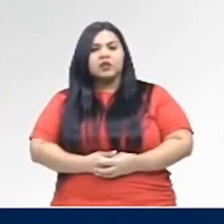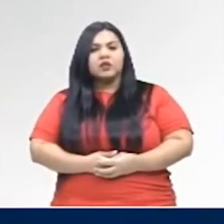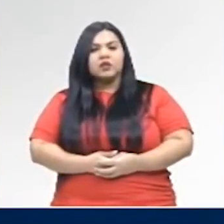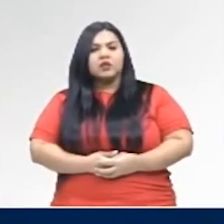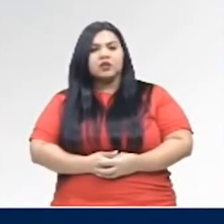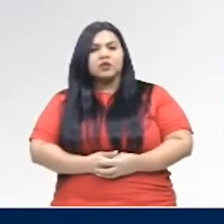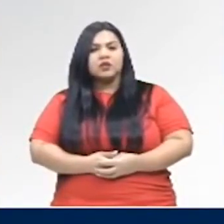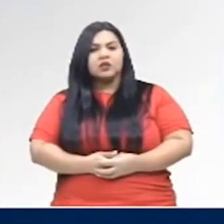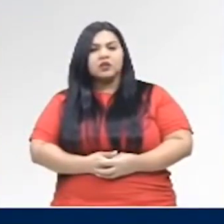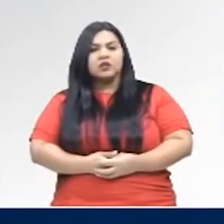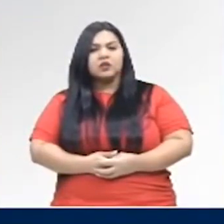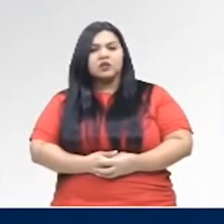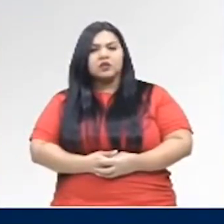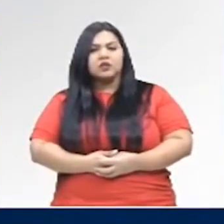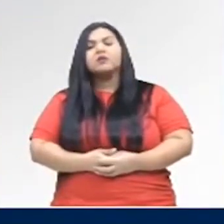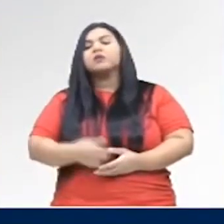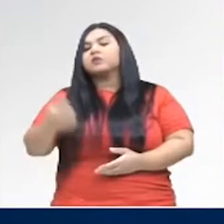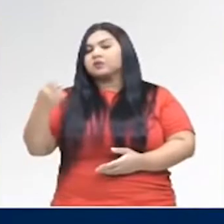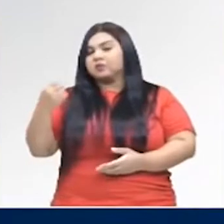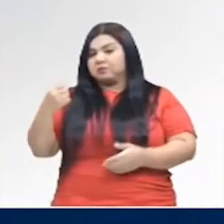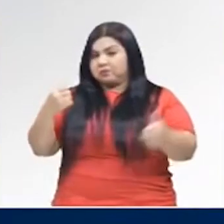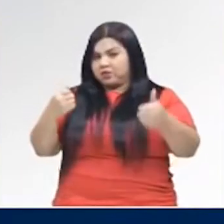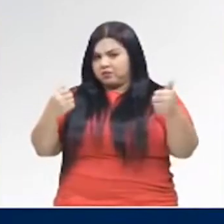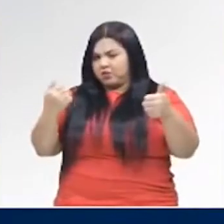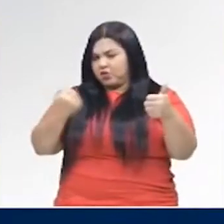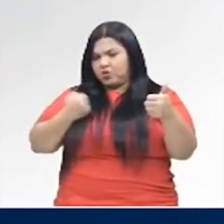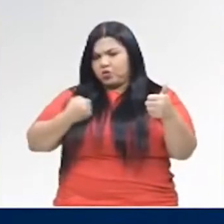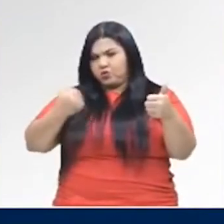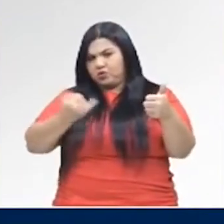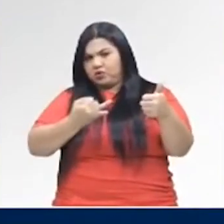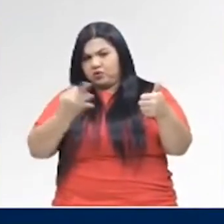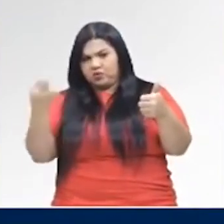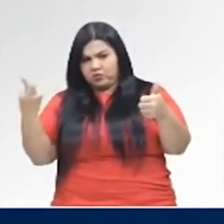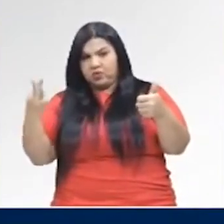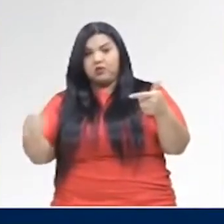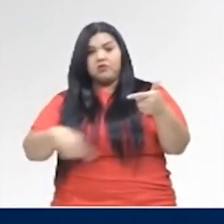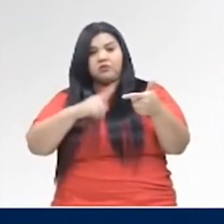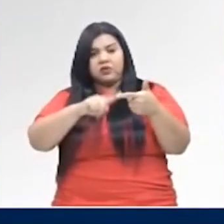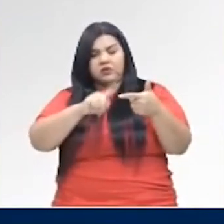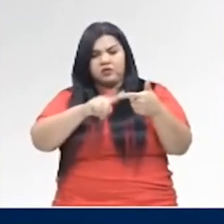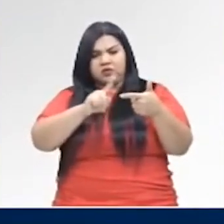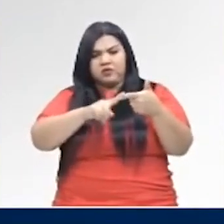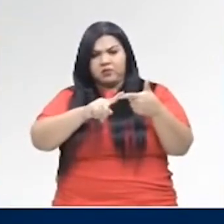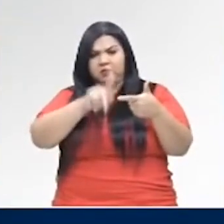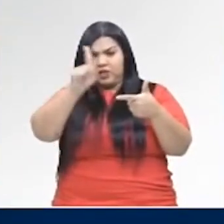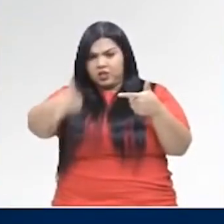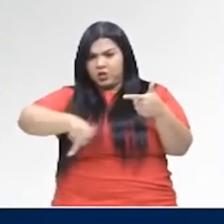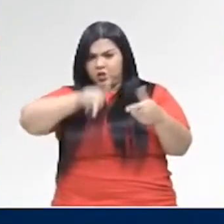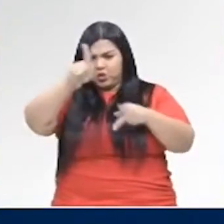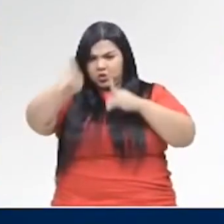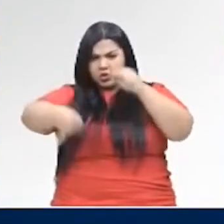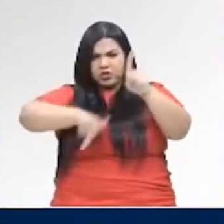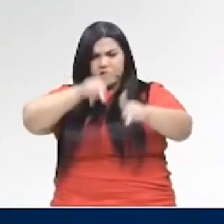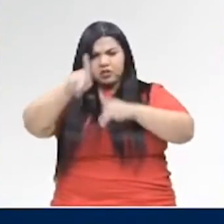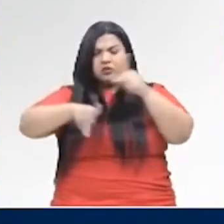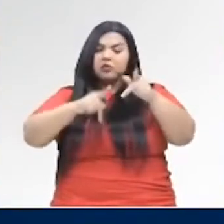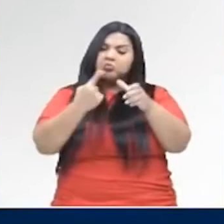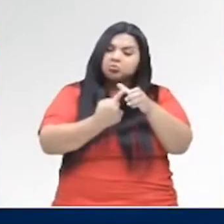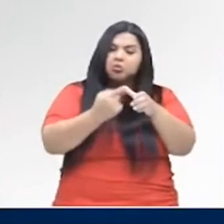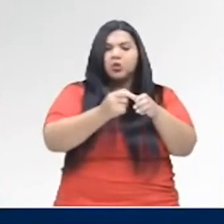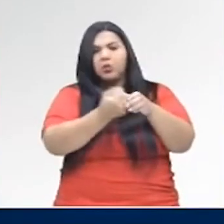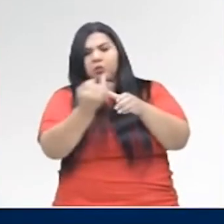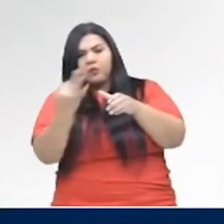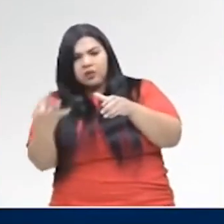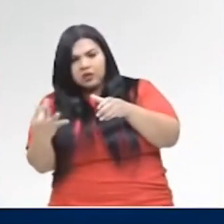Primeiro e número, tá? É a primeira flexão, número e pessoa, para mostrar se o verbo está no singular ou no plural. A